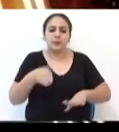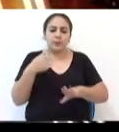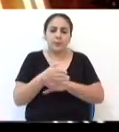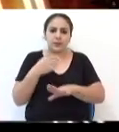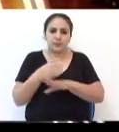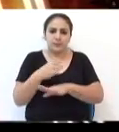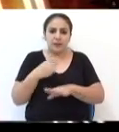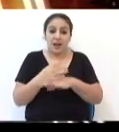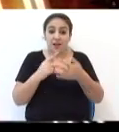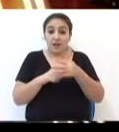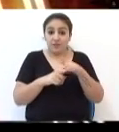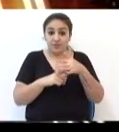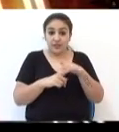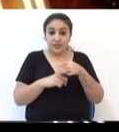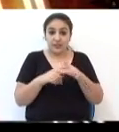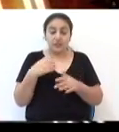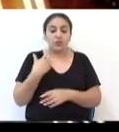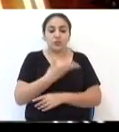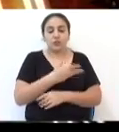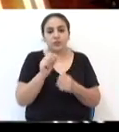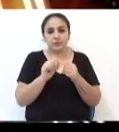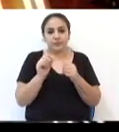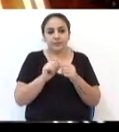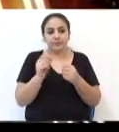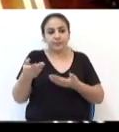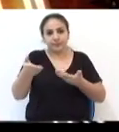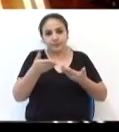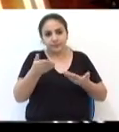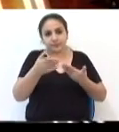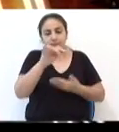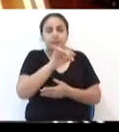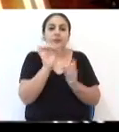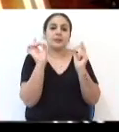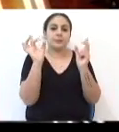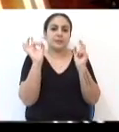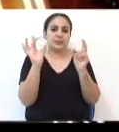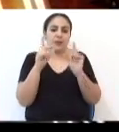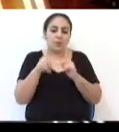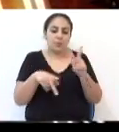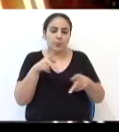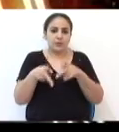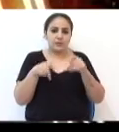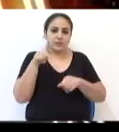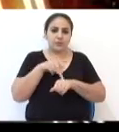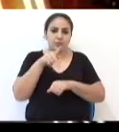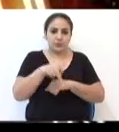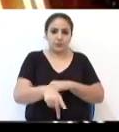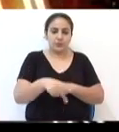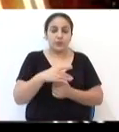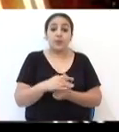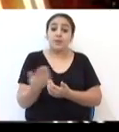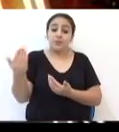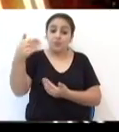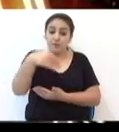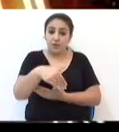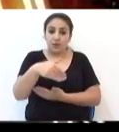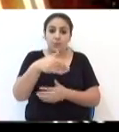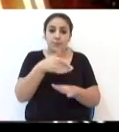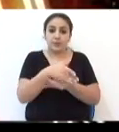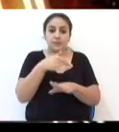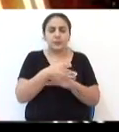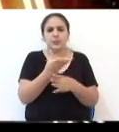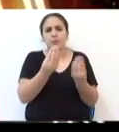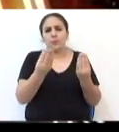que forem à feira, e a gente faz aqui um convite muito especial a toda a população que está nos assistindo, venham ver,